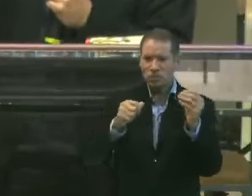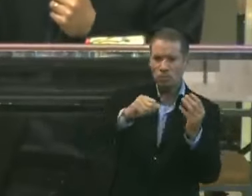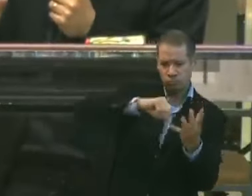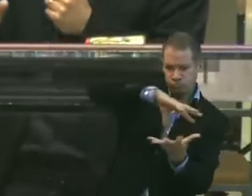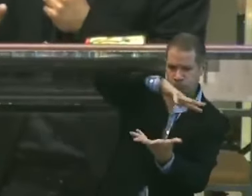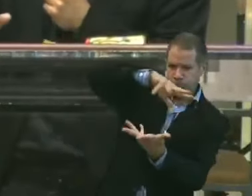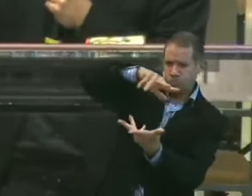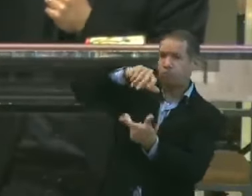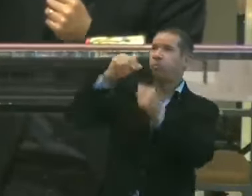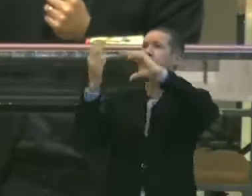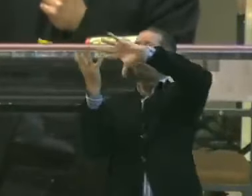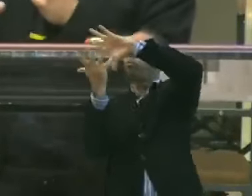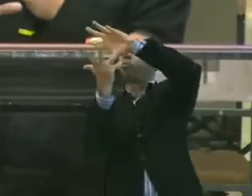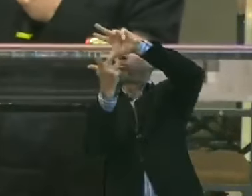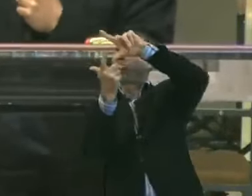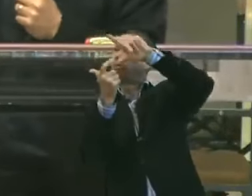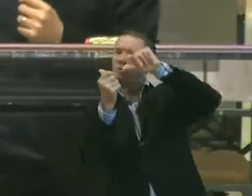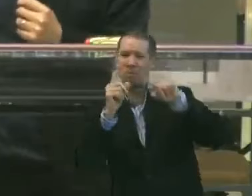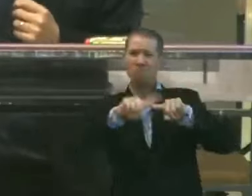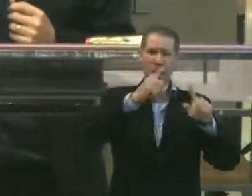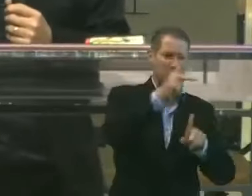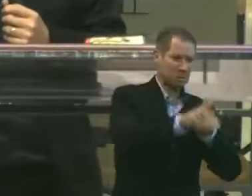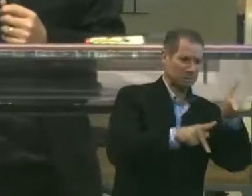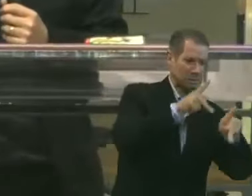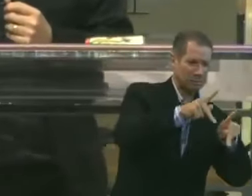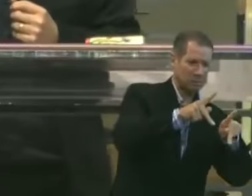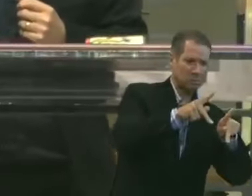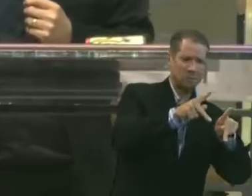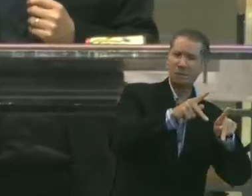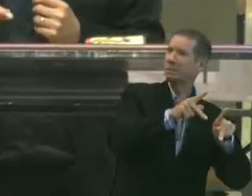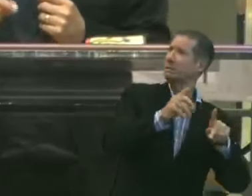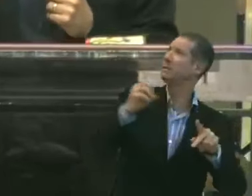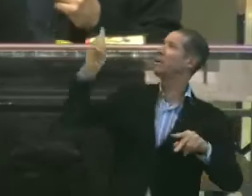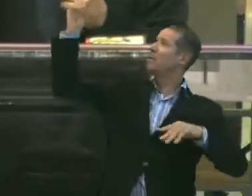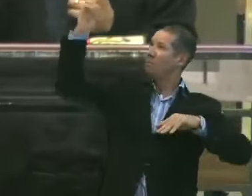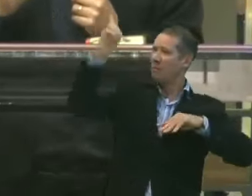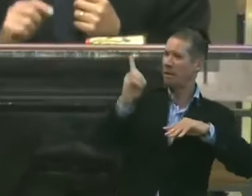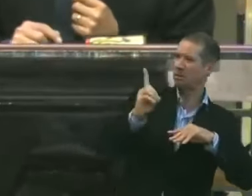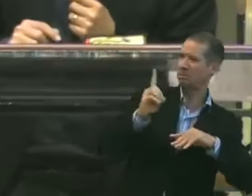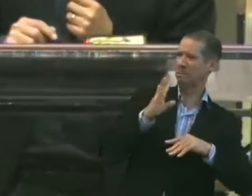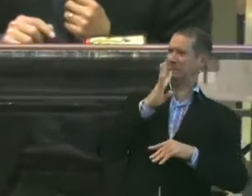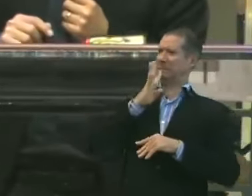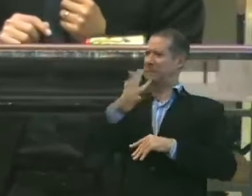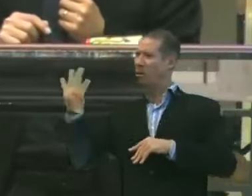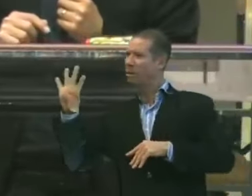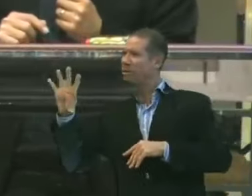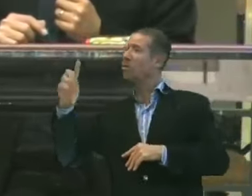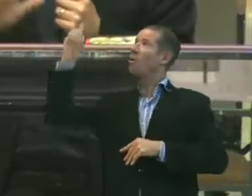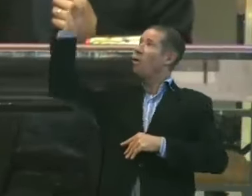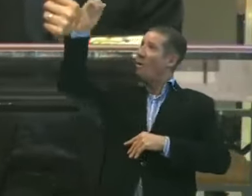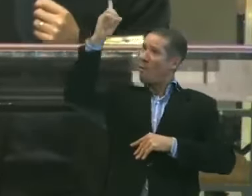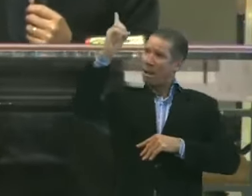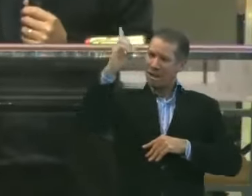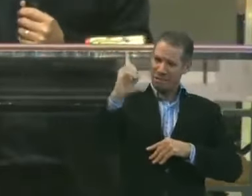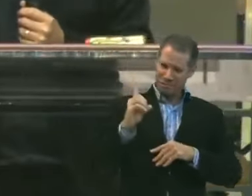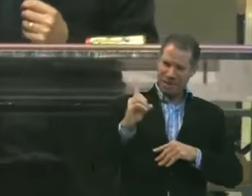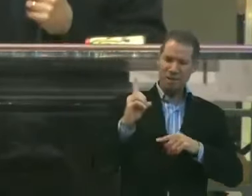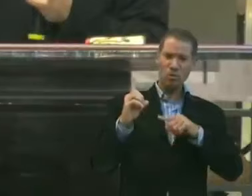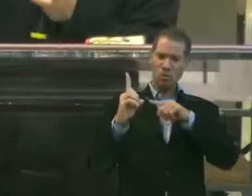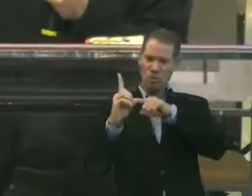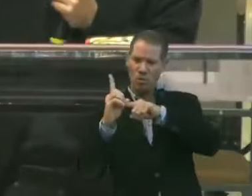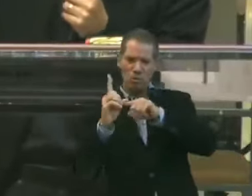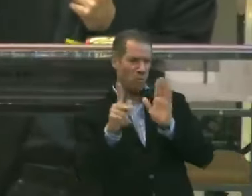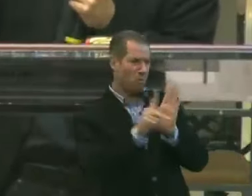Mas o mundo não o conheceu. Veio para que era seu. Os seus